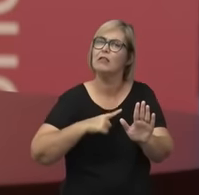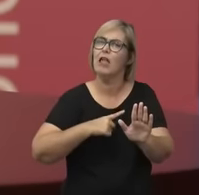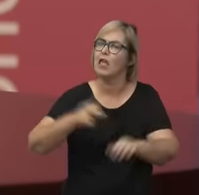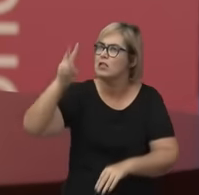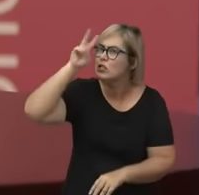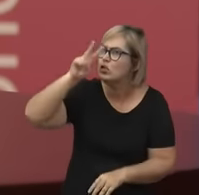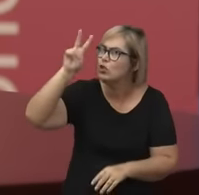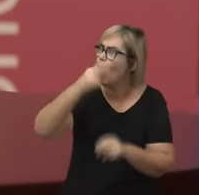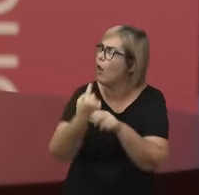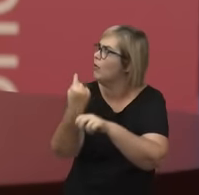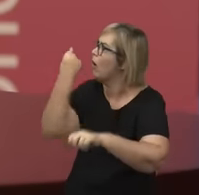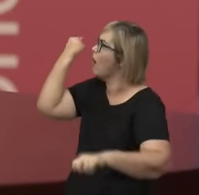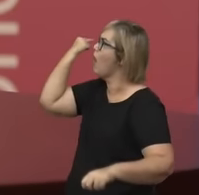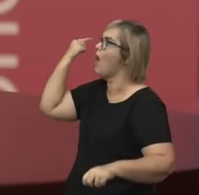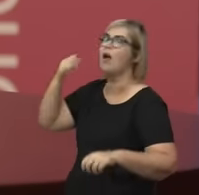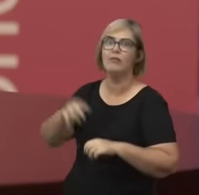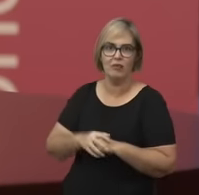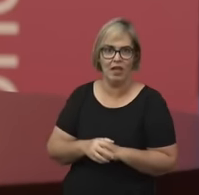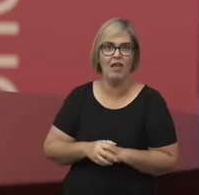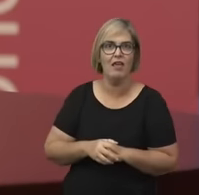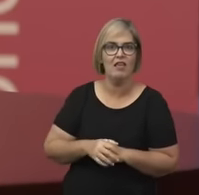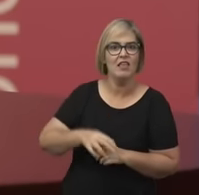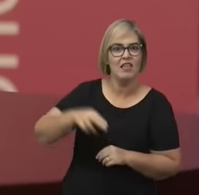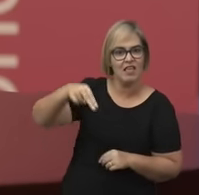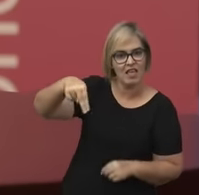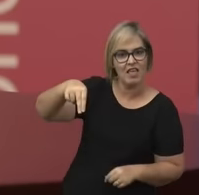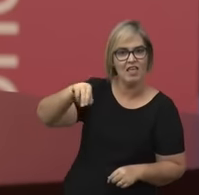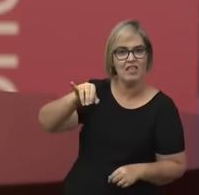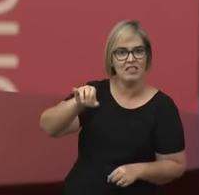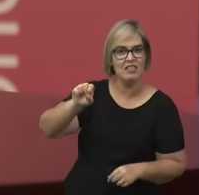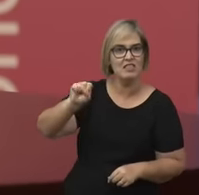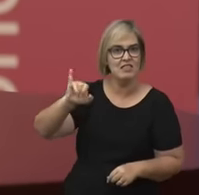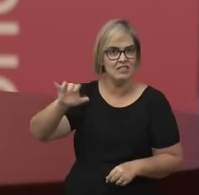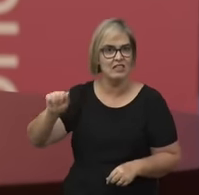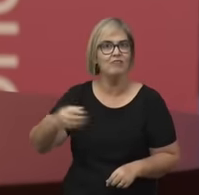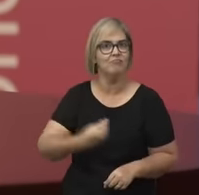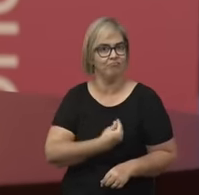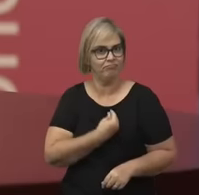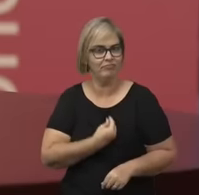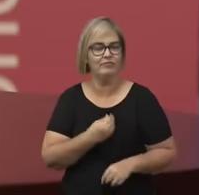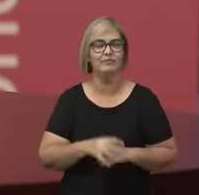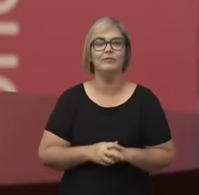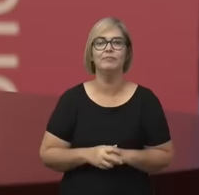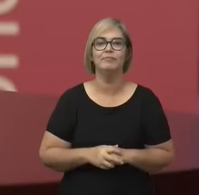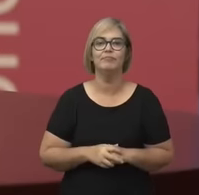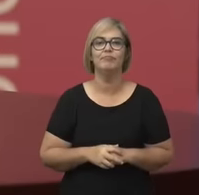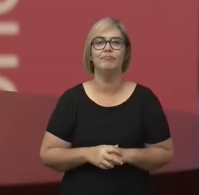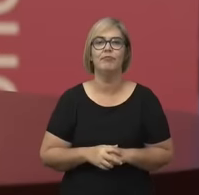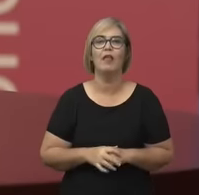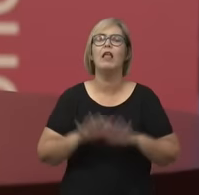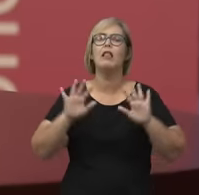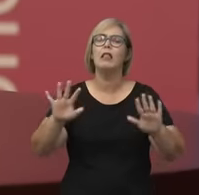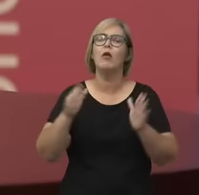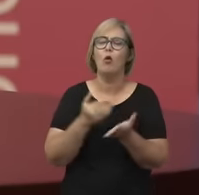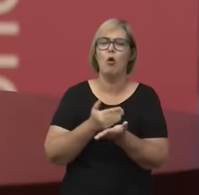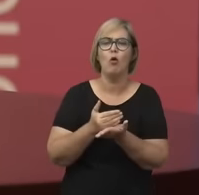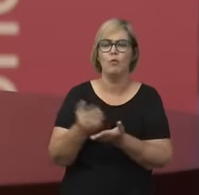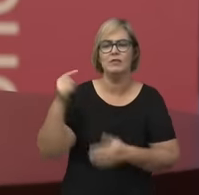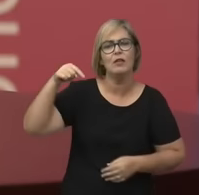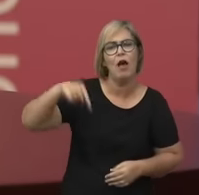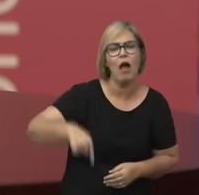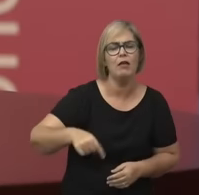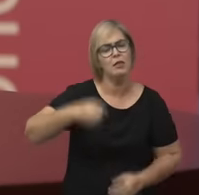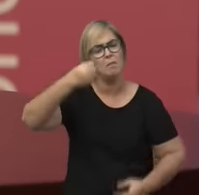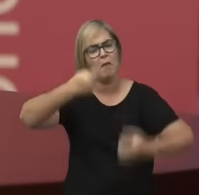Nísia Floresta suscitou. Então, eu deixo essa referência. E aí, começando aqui a minha